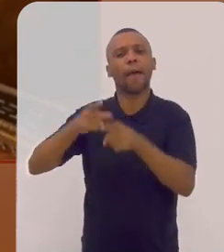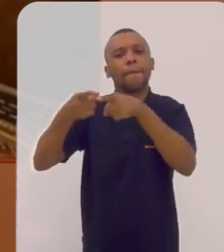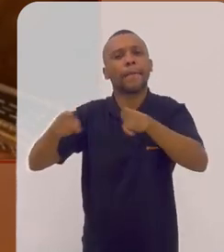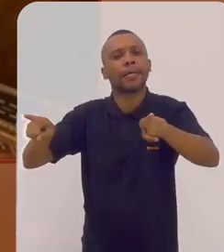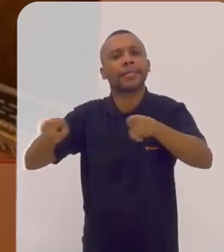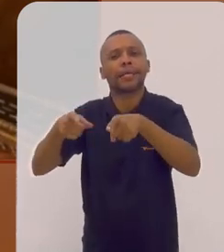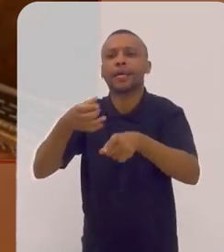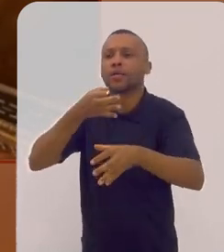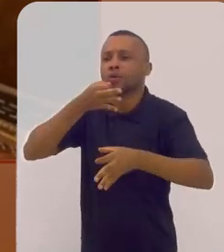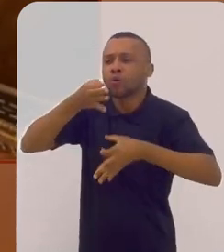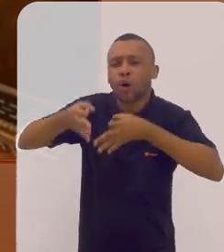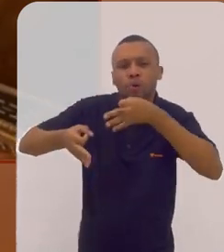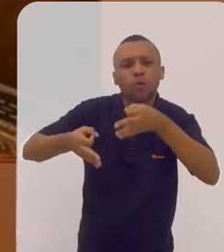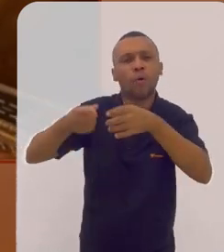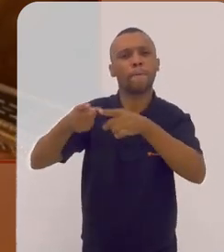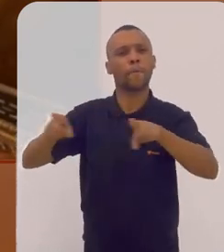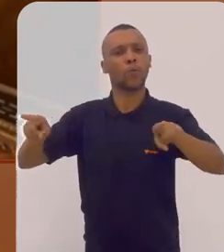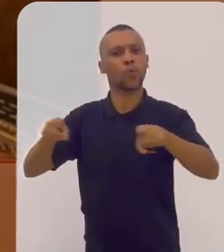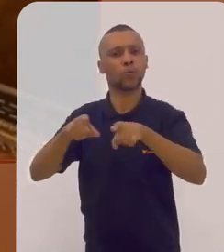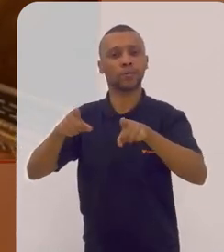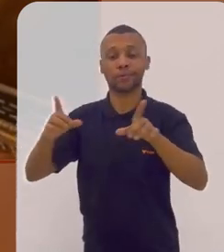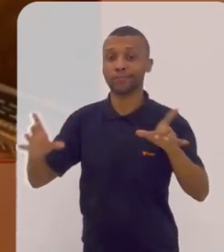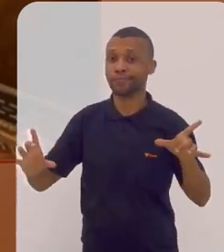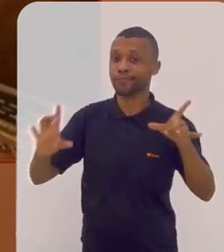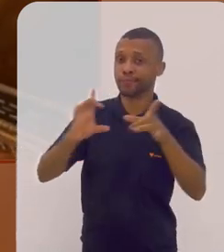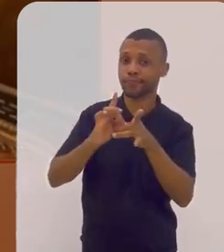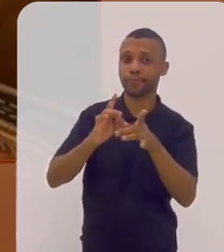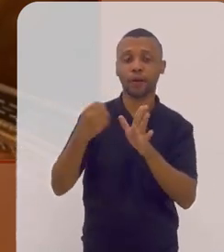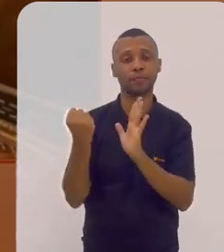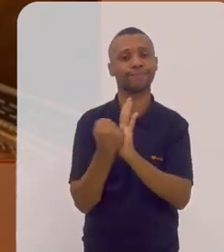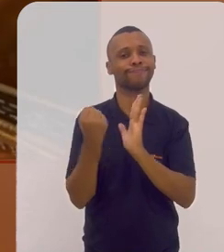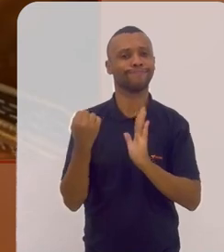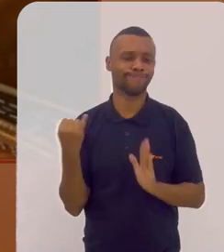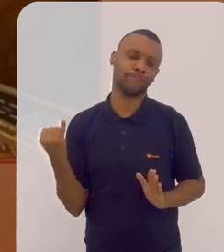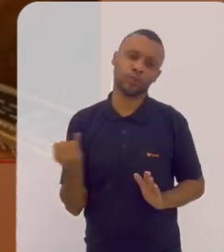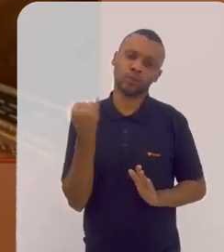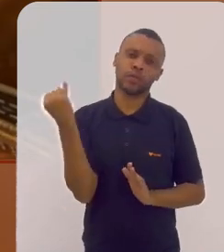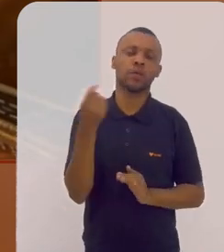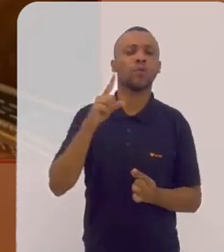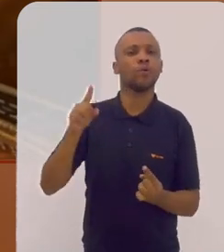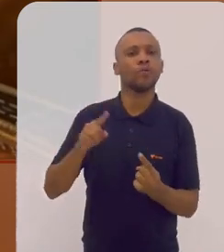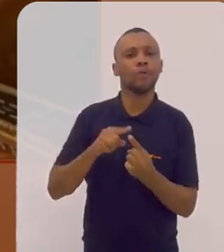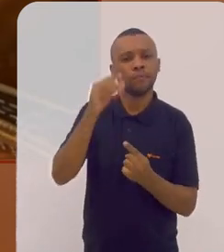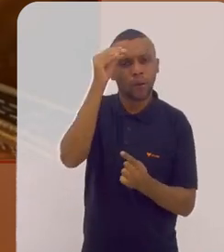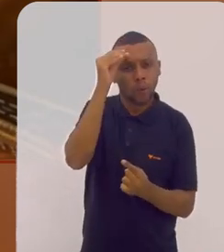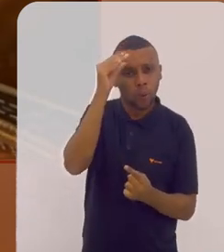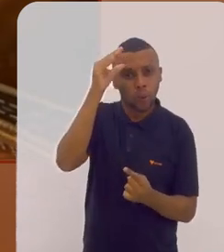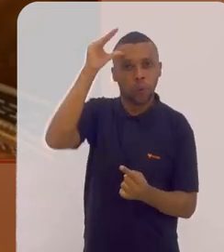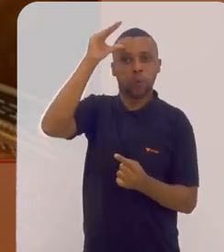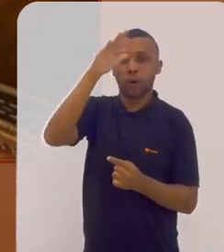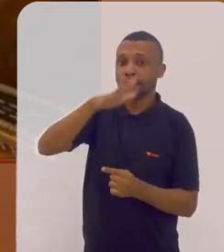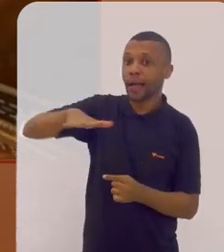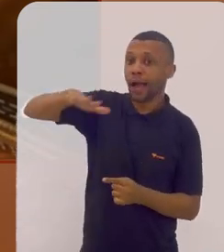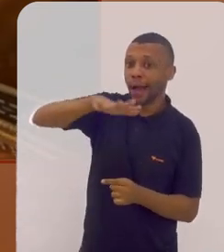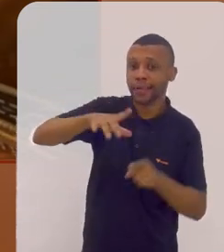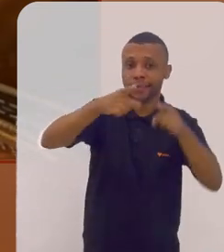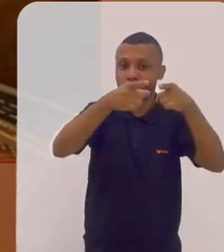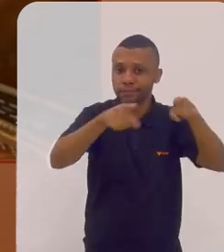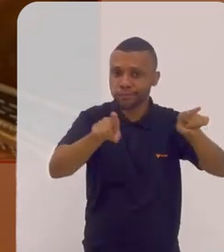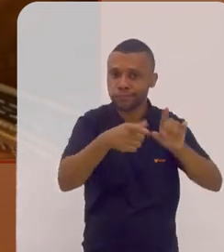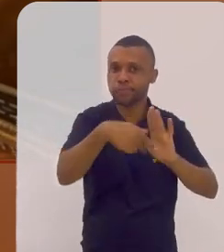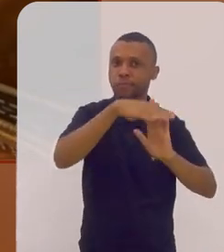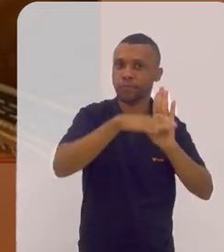e fazer essa conexão é muito importante para ampliar não só o conhecimento desses repertórios